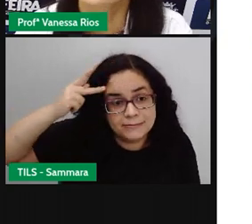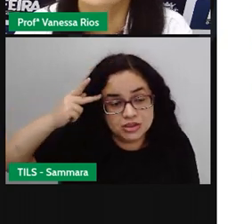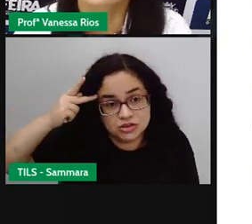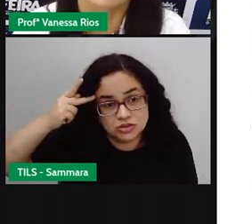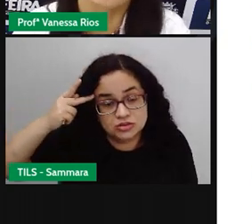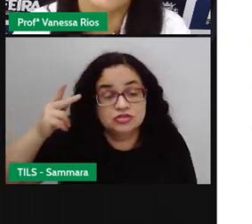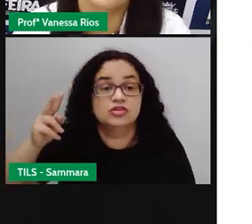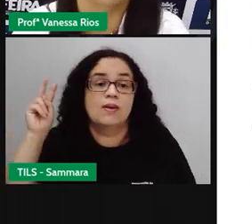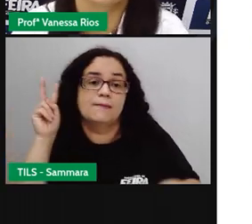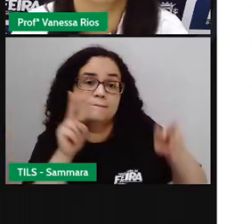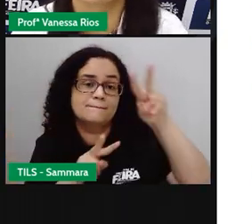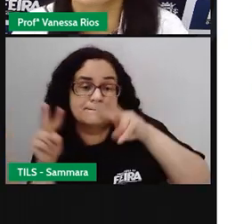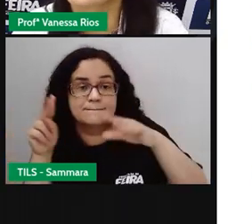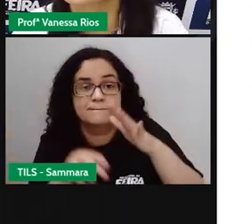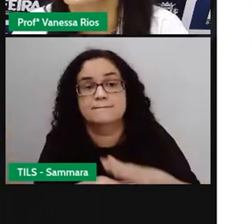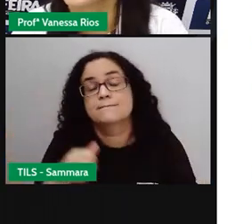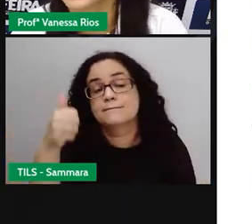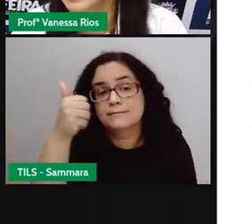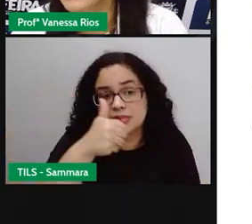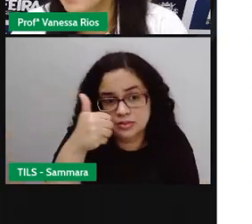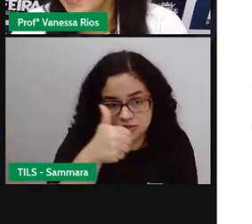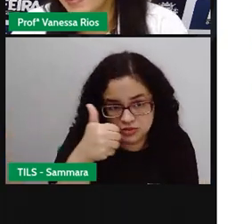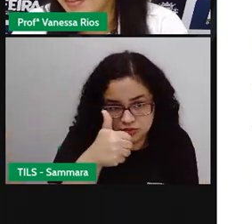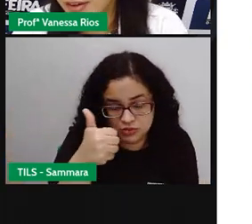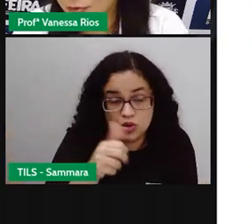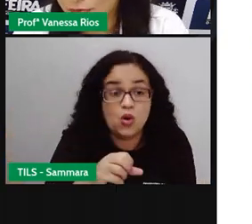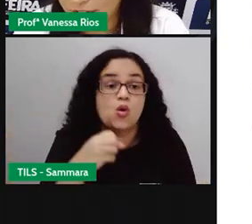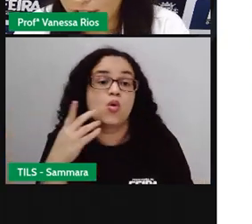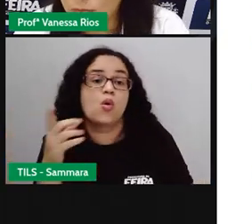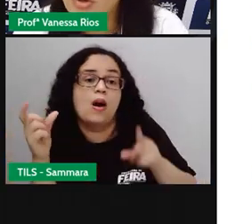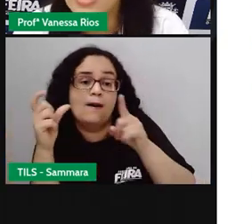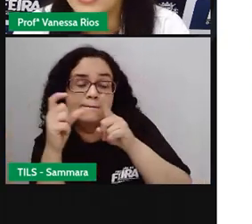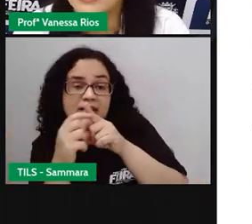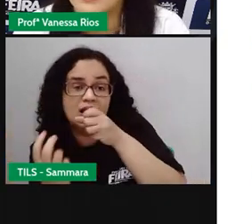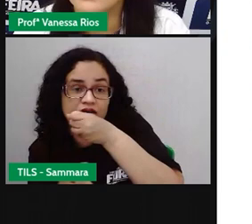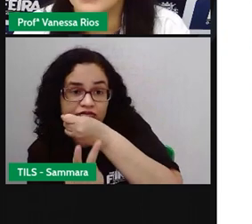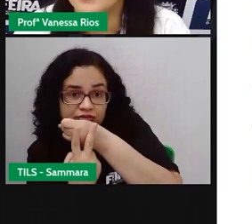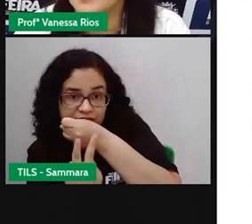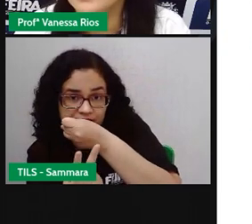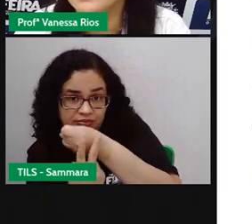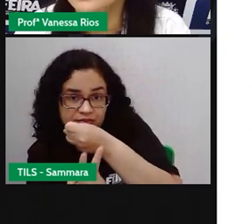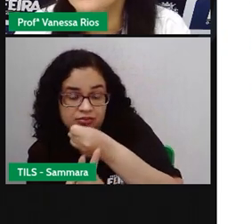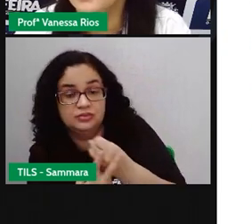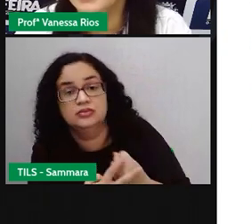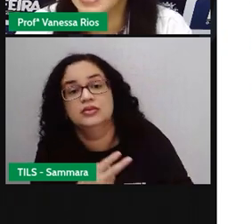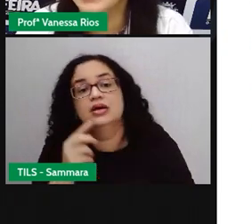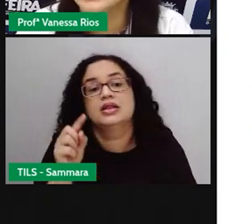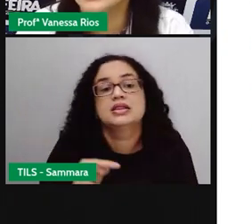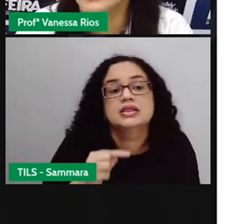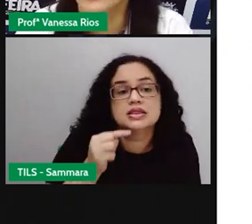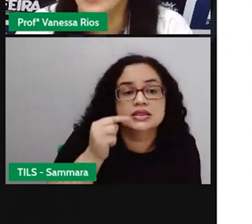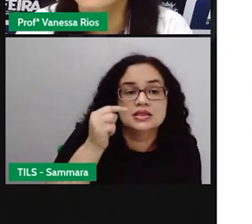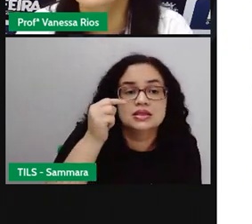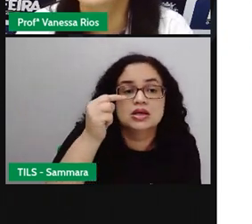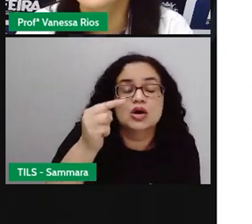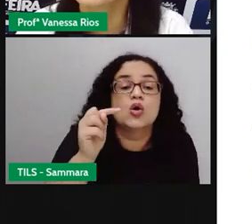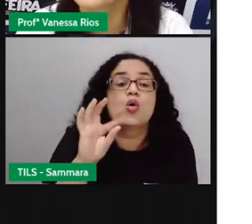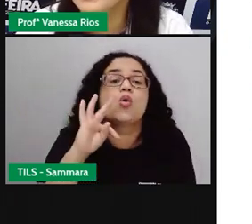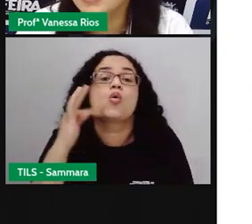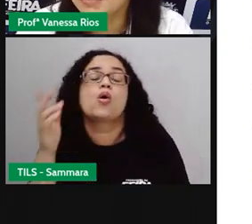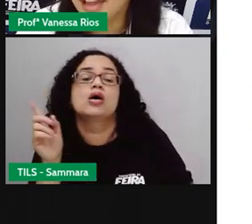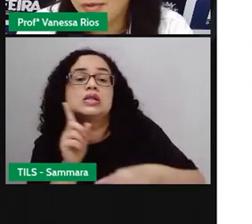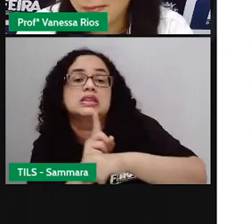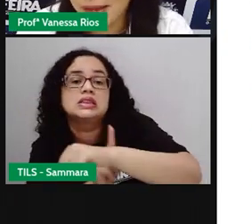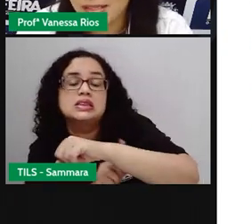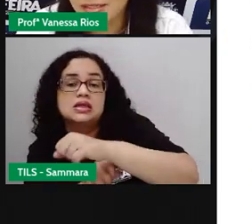para a gente observar, primeiro, identificar qual palavra é o verbo e tentar depois identificar aí qual o